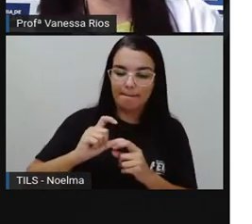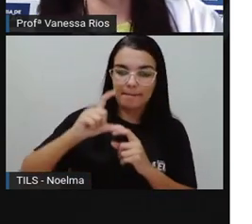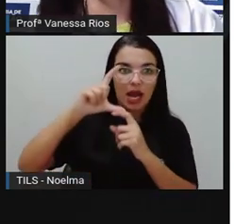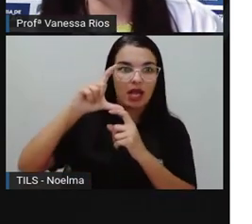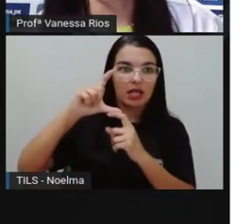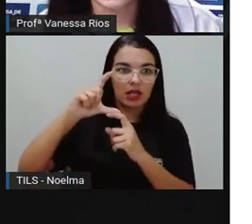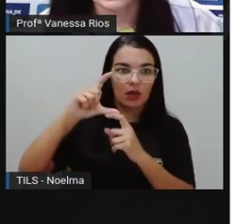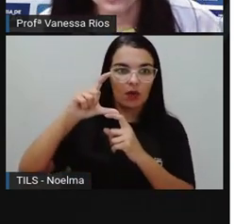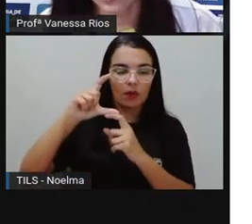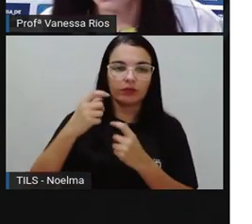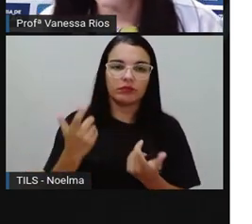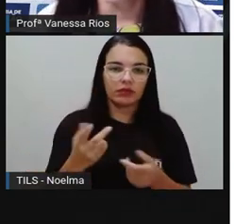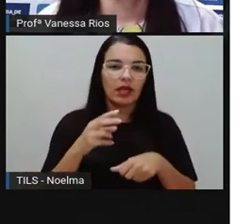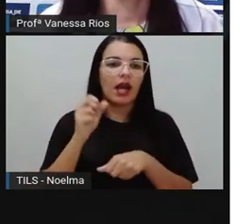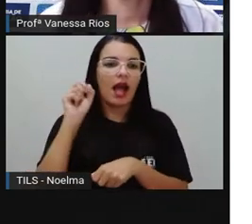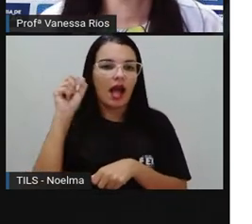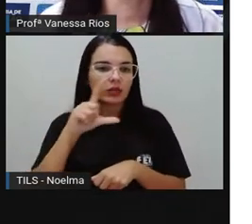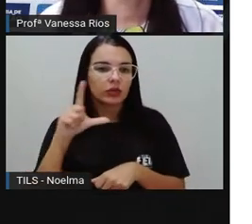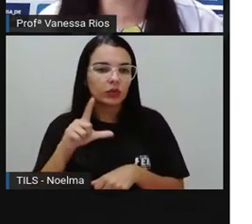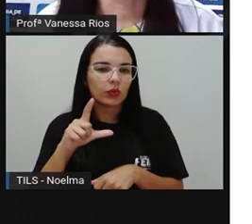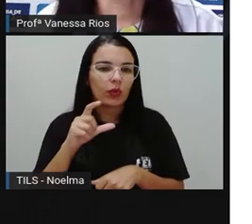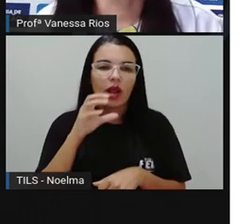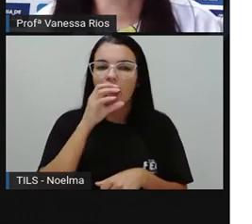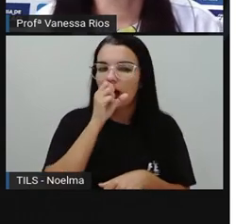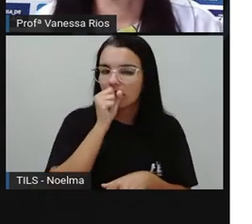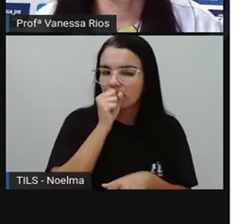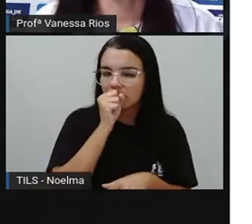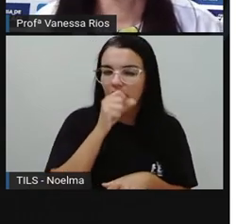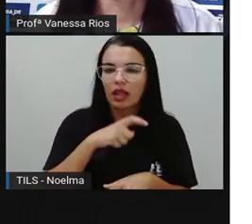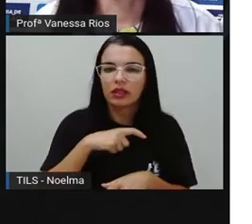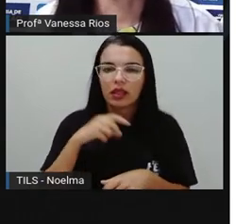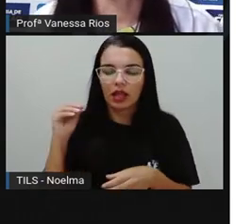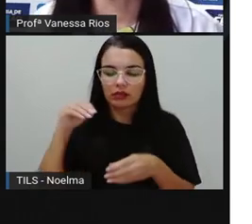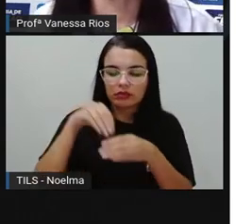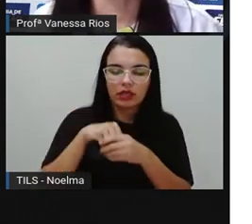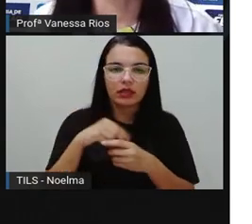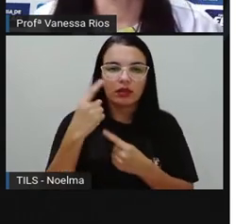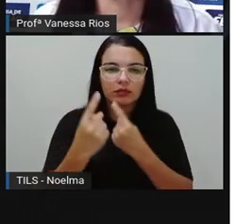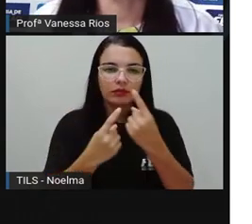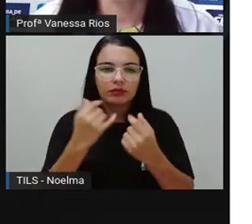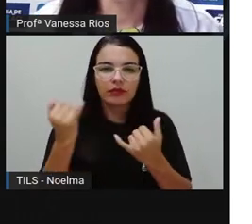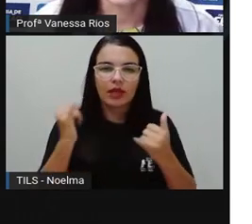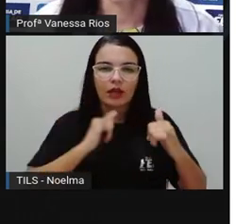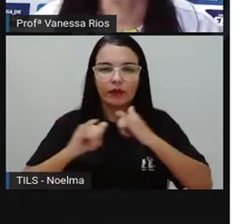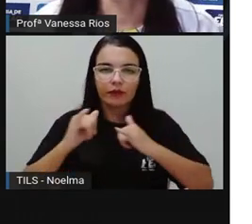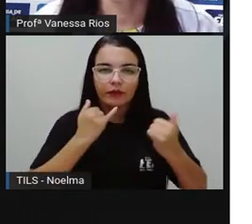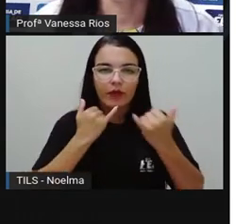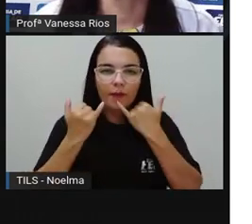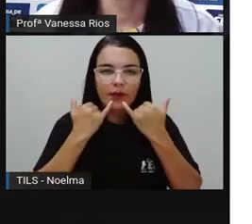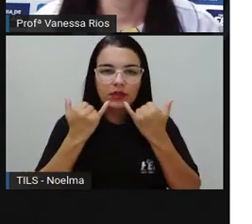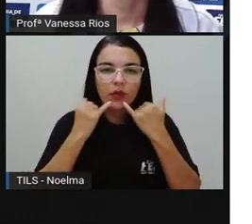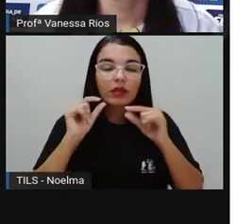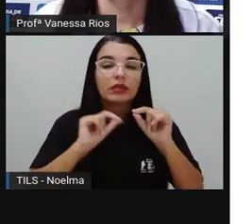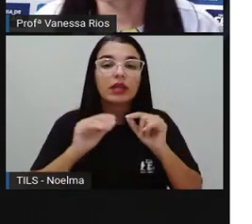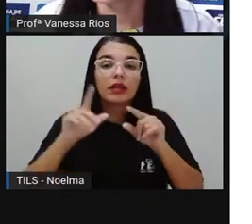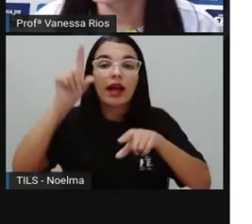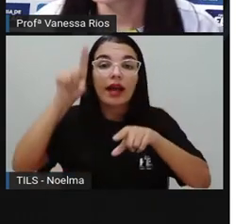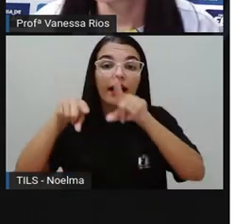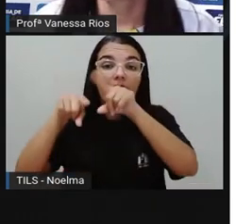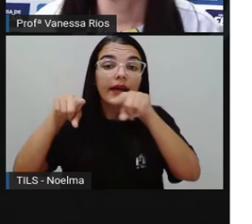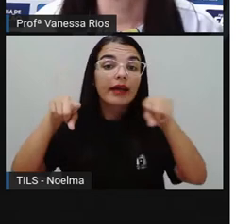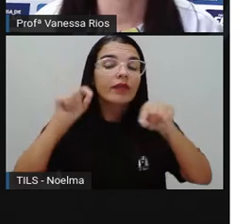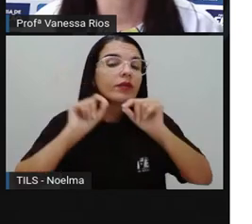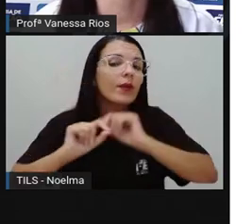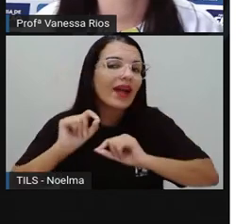temperatura maior. Dentro das informações do gráfico, a gente percebe aqui que este é um gráfico de... de quê?